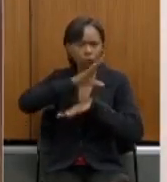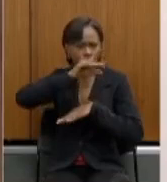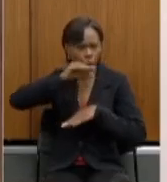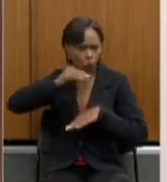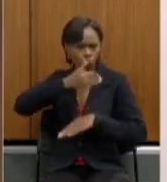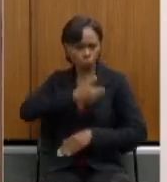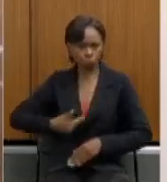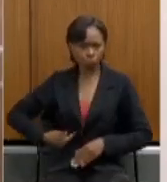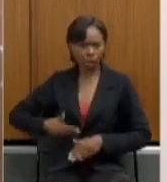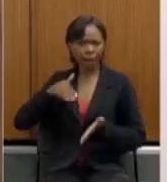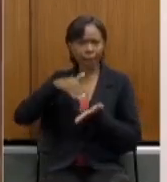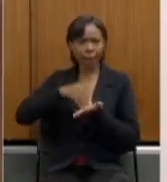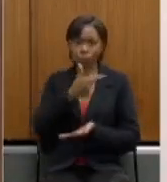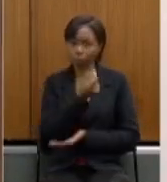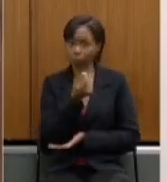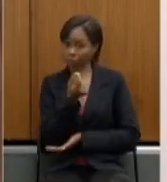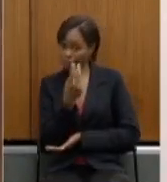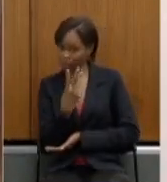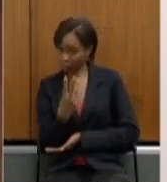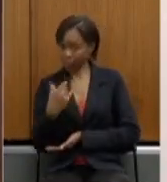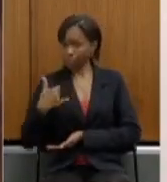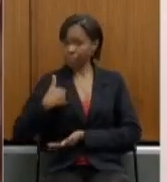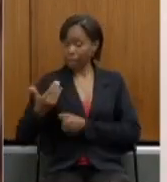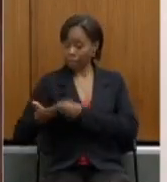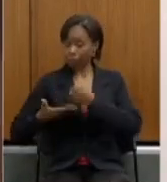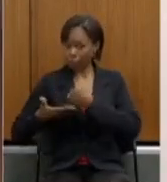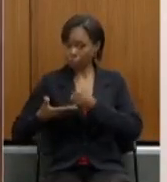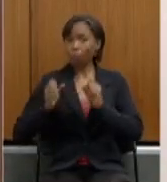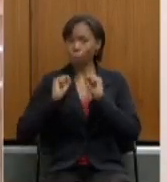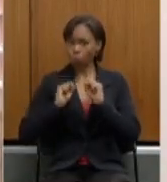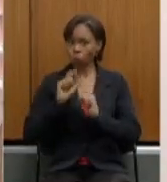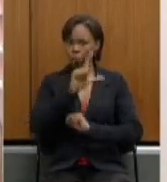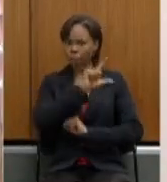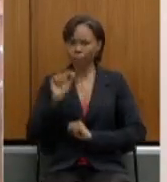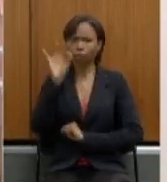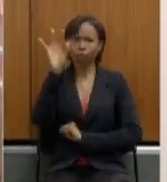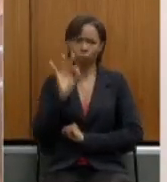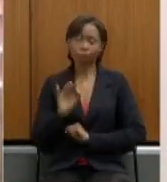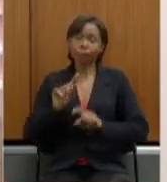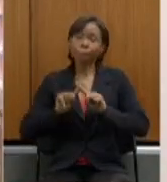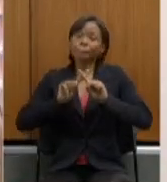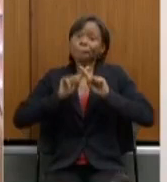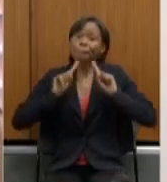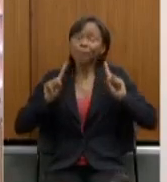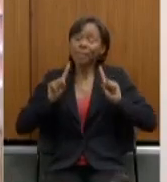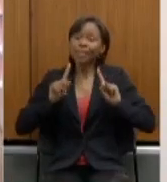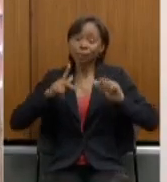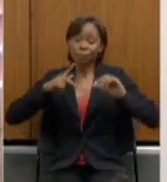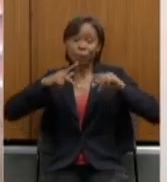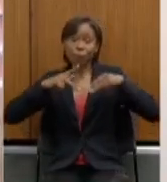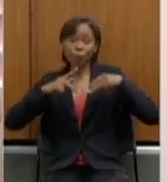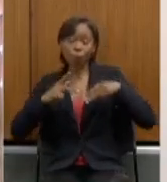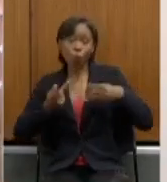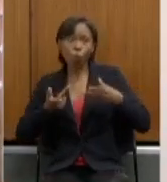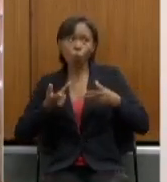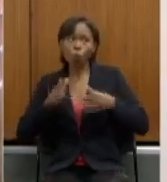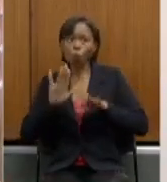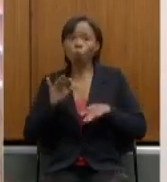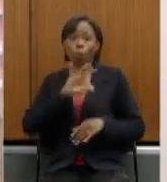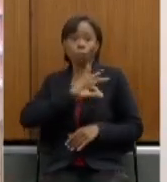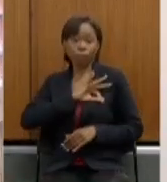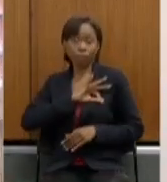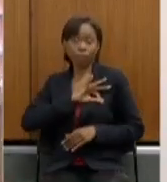guardando-se a idade mínima teriam sua integralidade mas na verdade os policiais militares os policiais civis